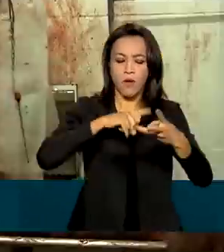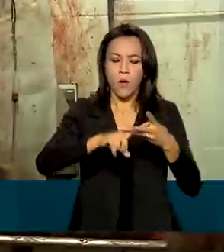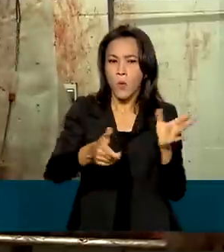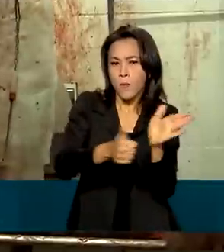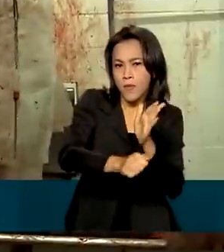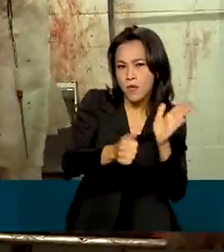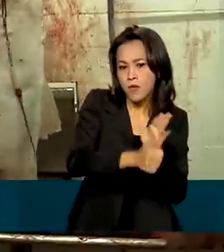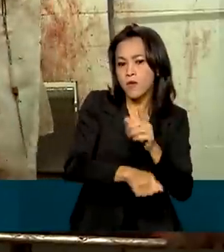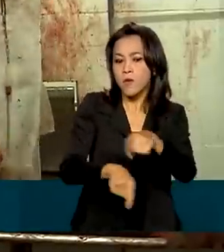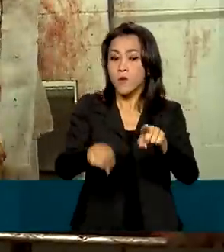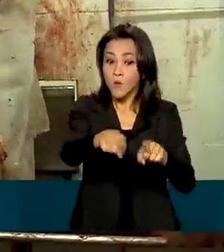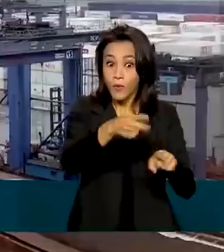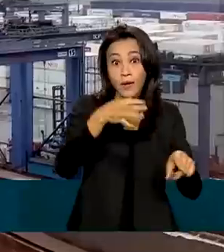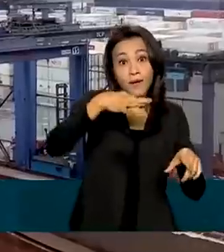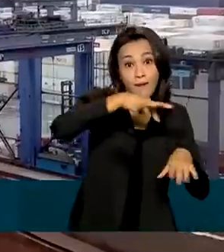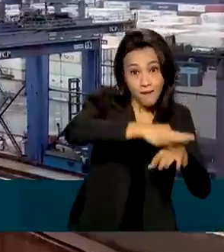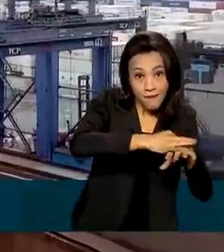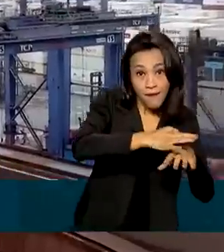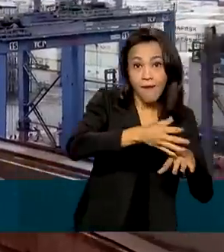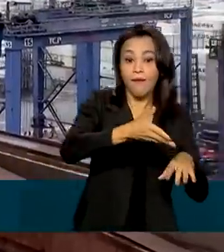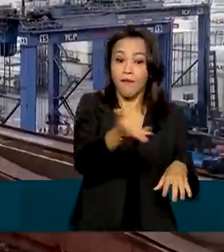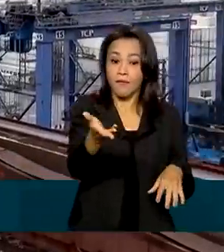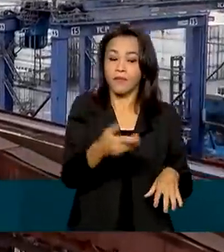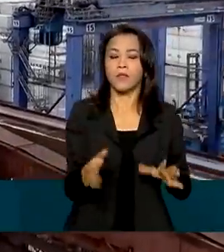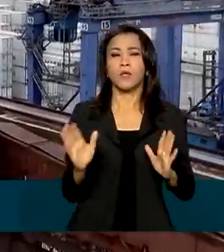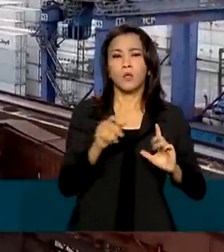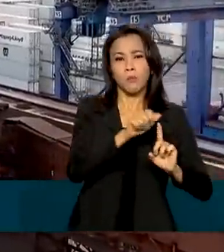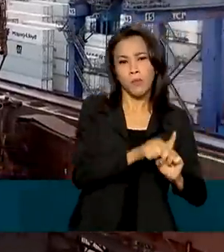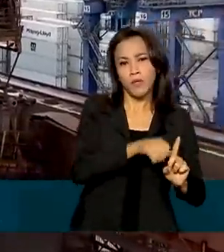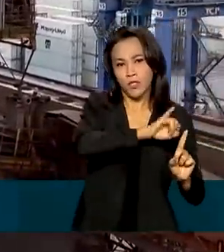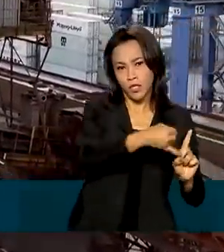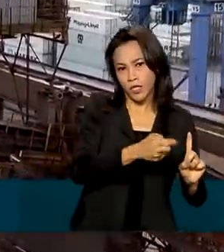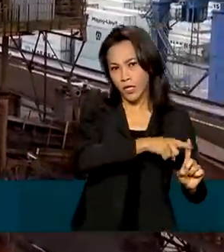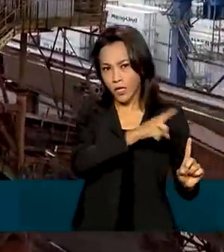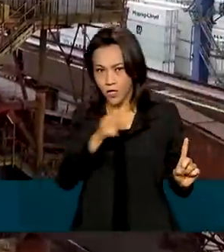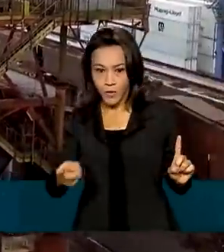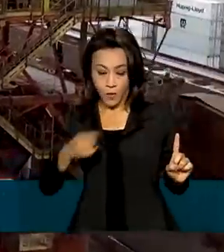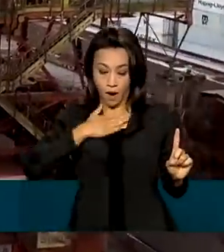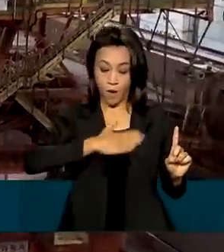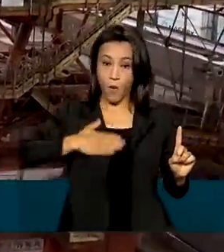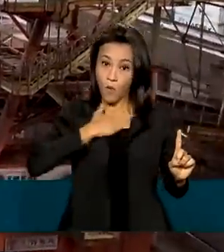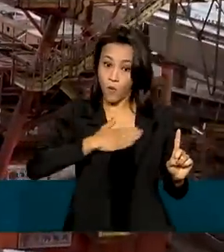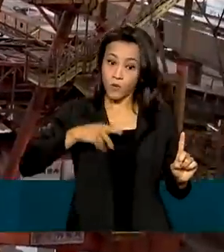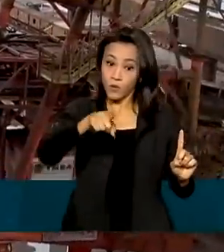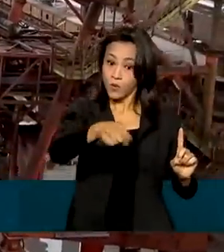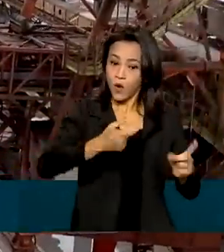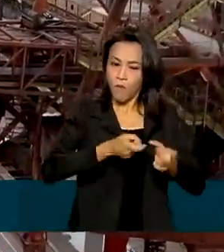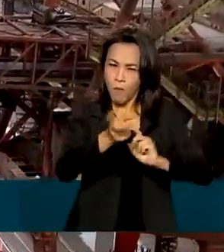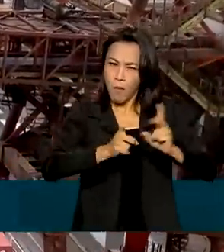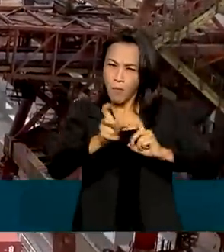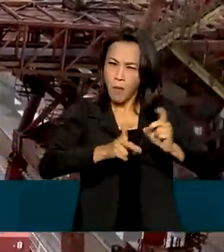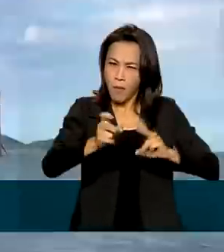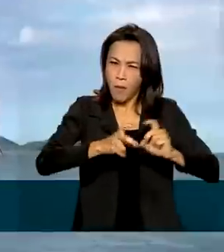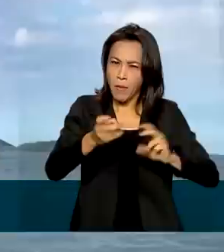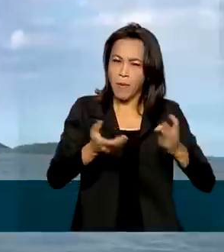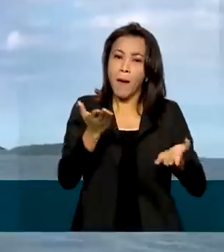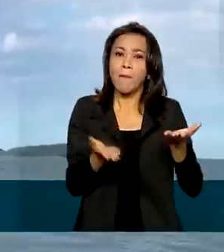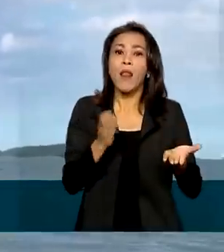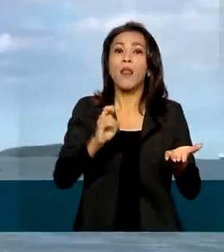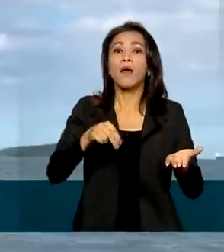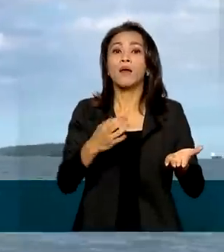milho e carne bovina. Entre janeiro e agosto deste ano, a balança comercial também ficou